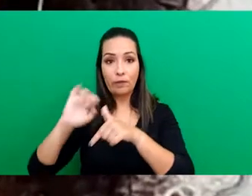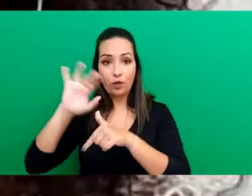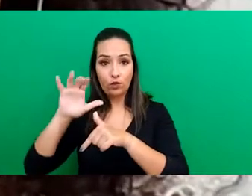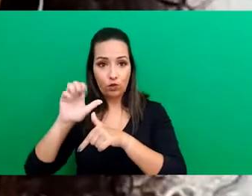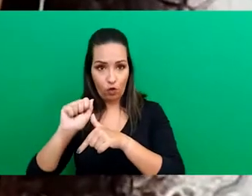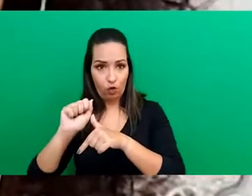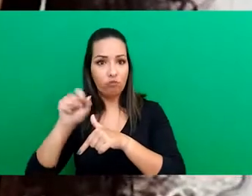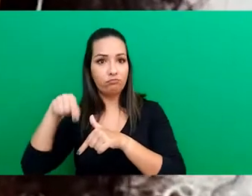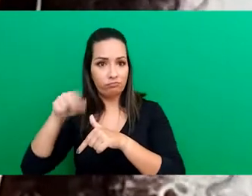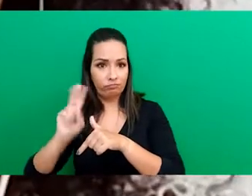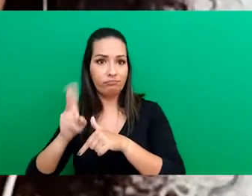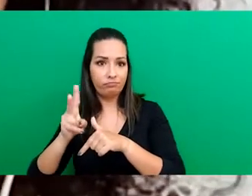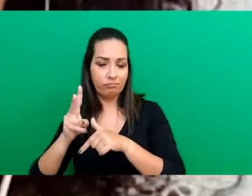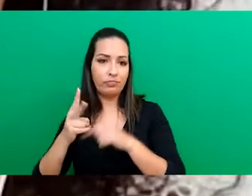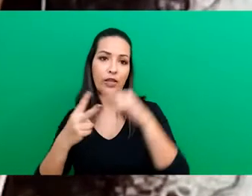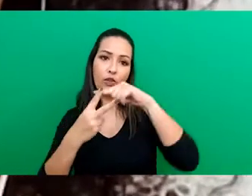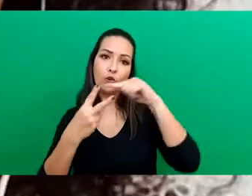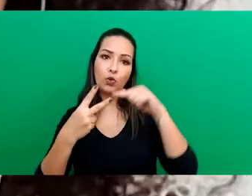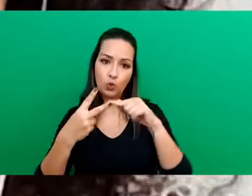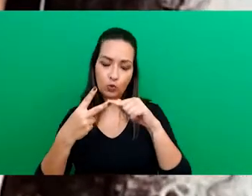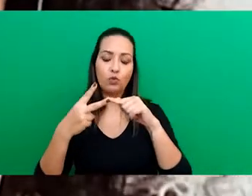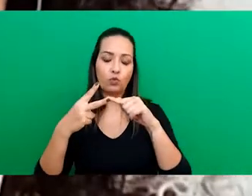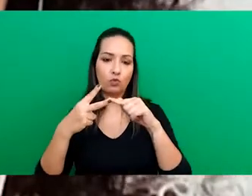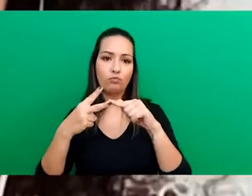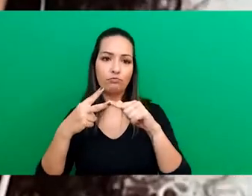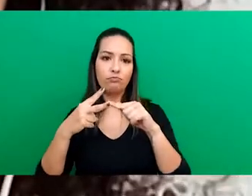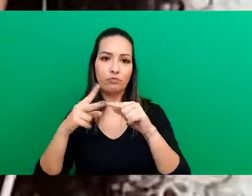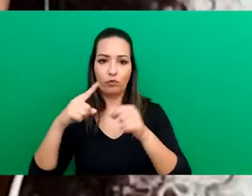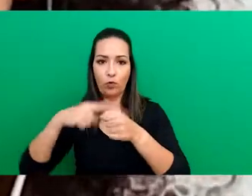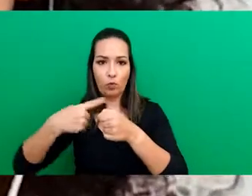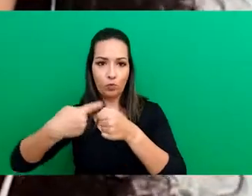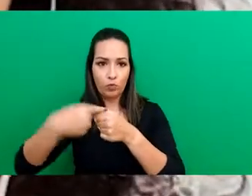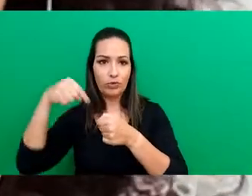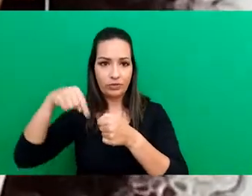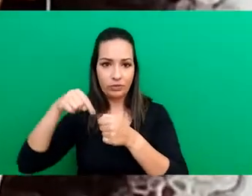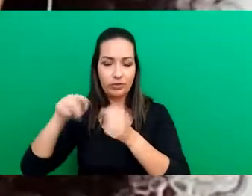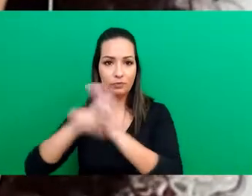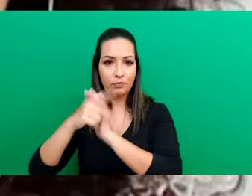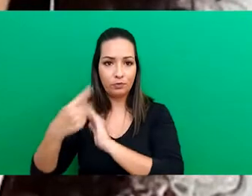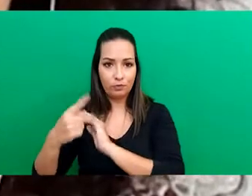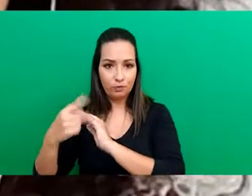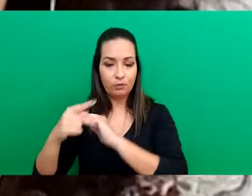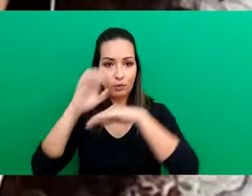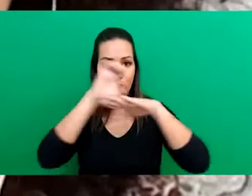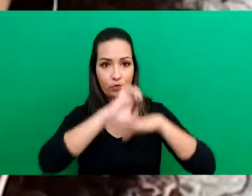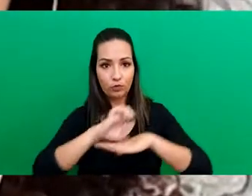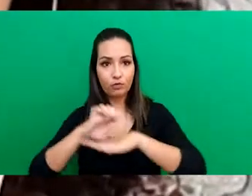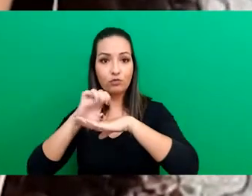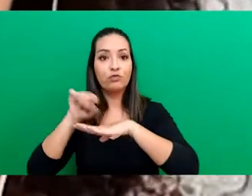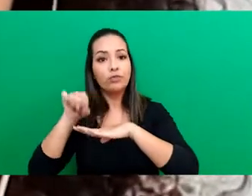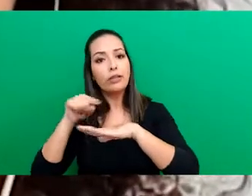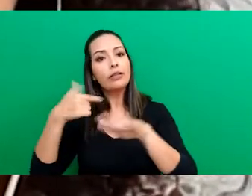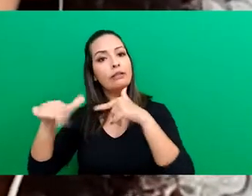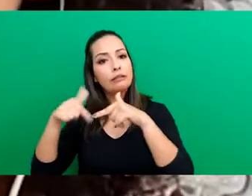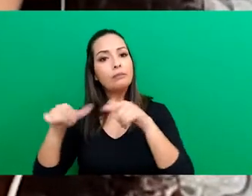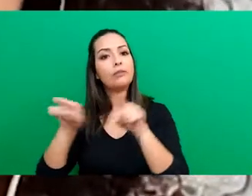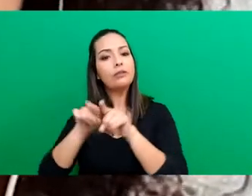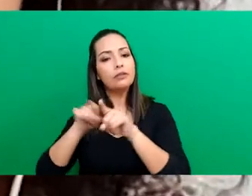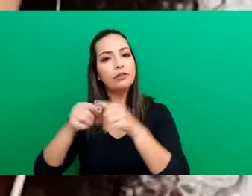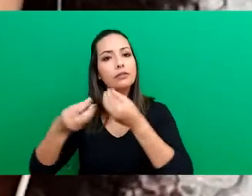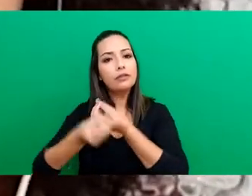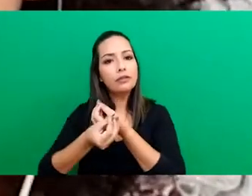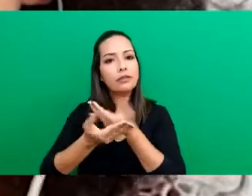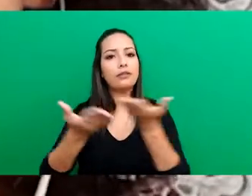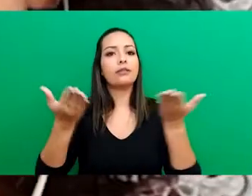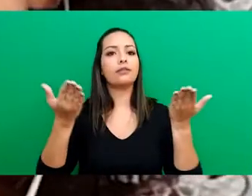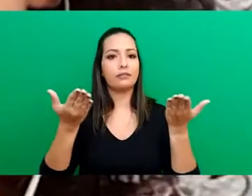Além da sua loja física, que existe em dois municípios aqui do estado, elas passaram também a trabalhar com